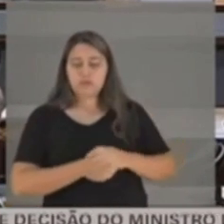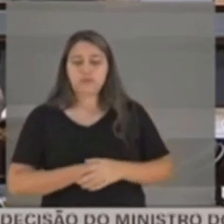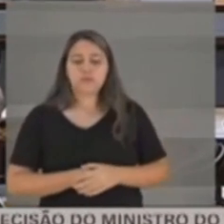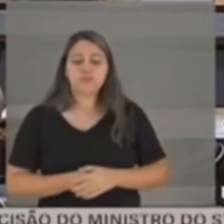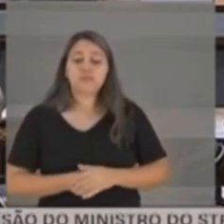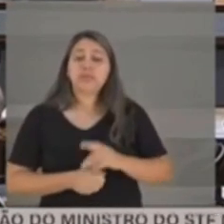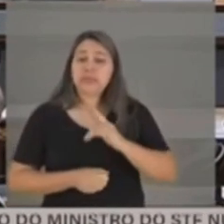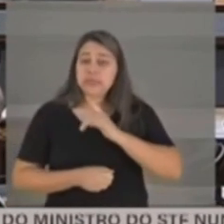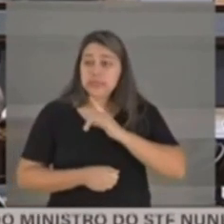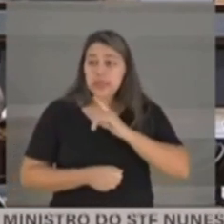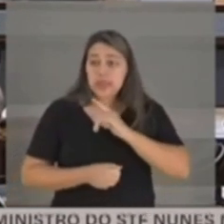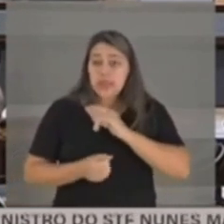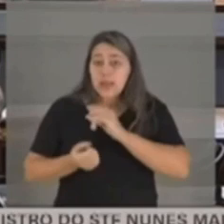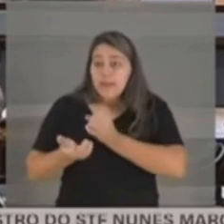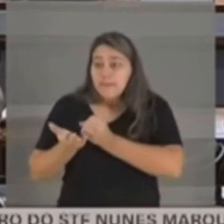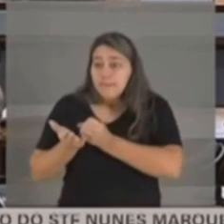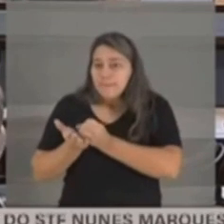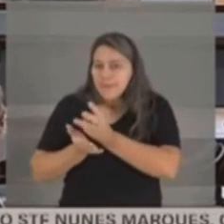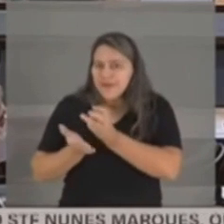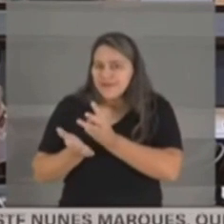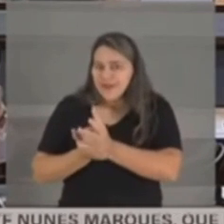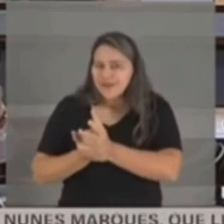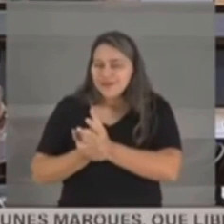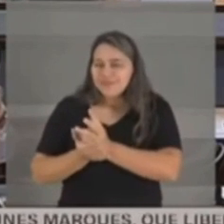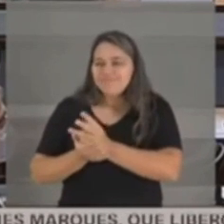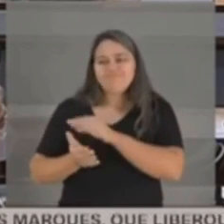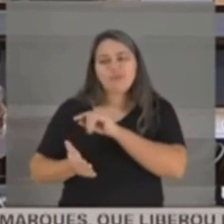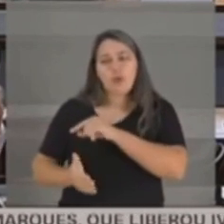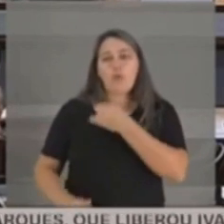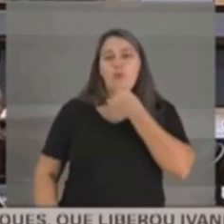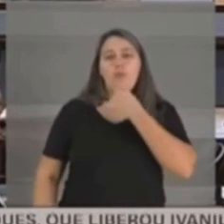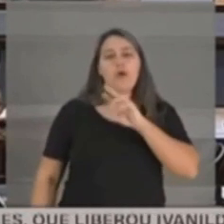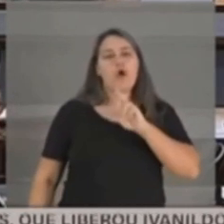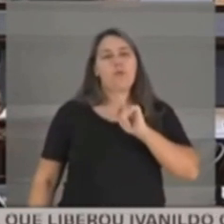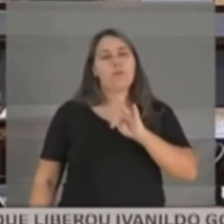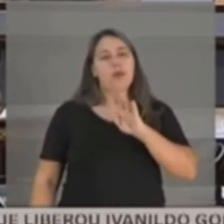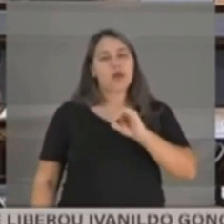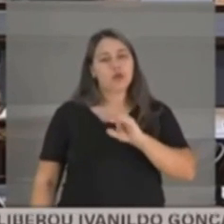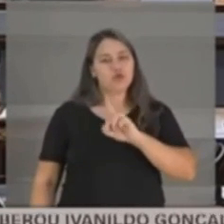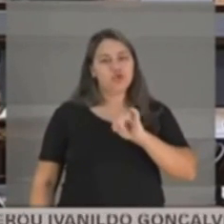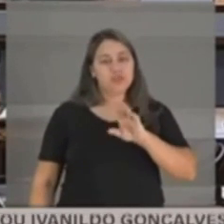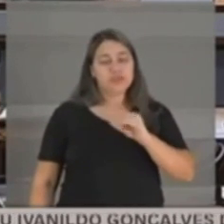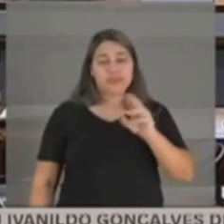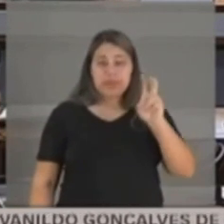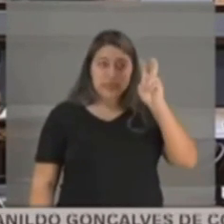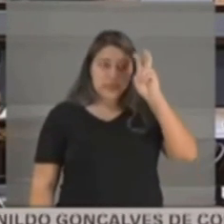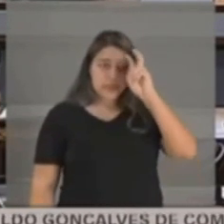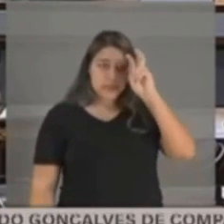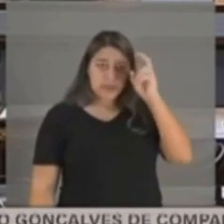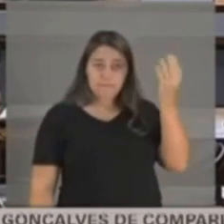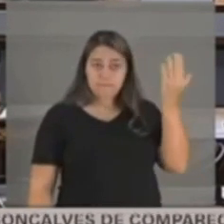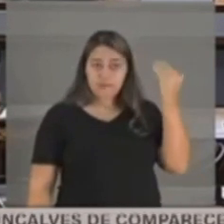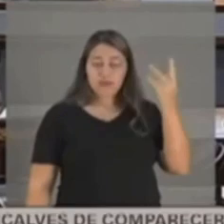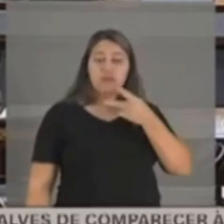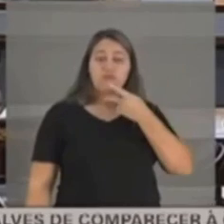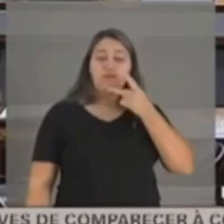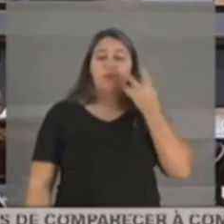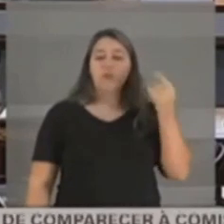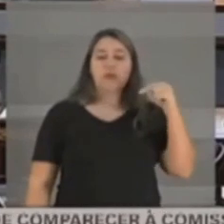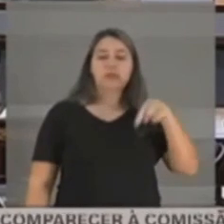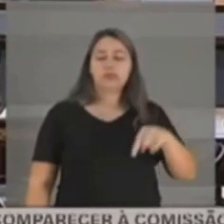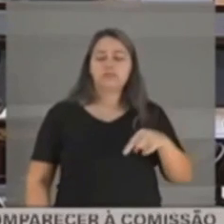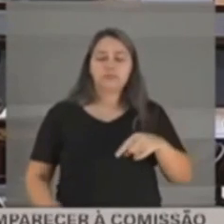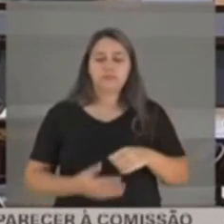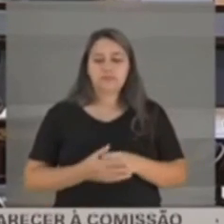há mensagens que comprometem muito o senhor Roberto Dias, que foi aqui na última quinta-feira, foi dita que o